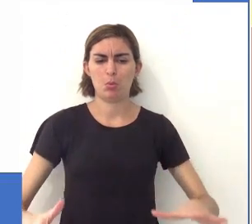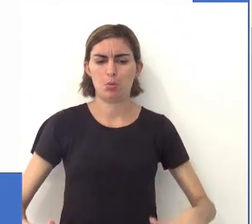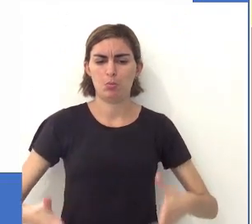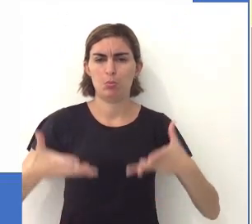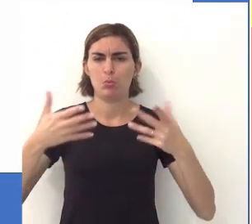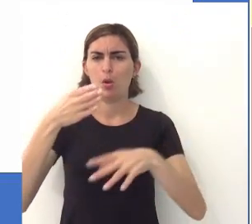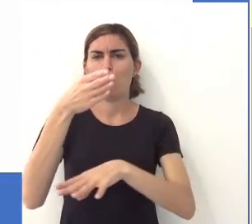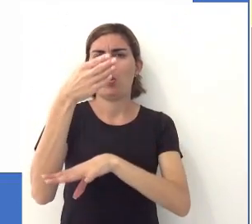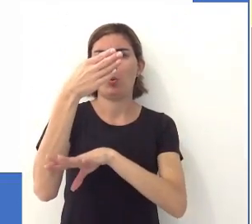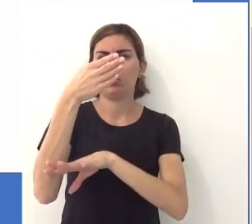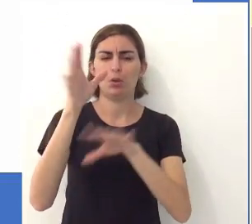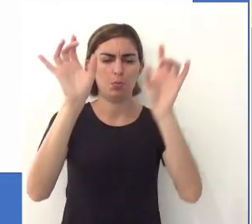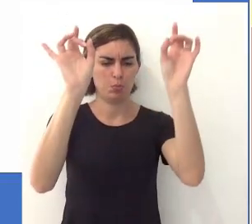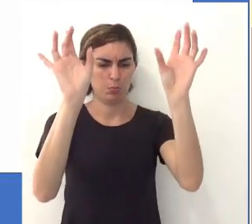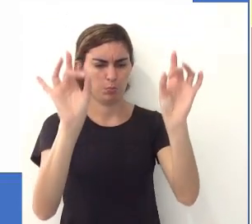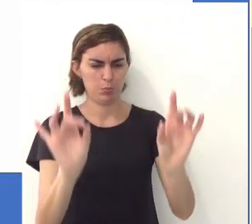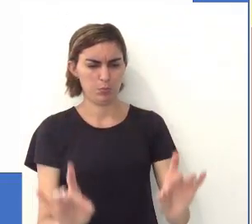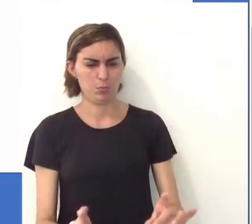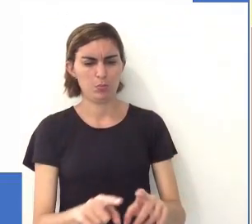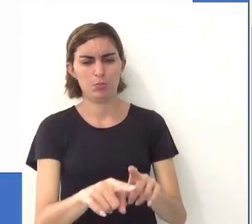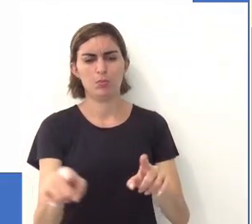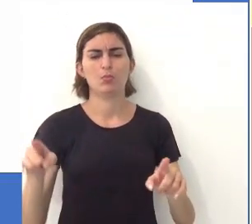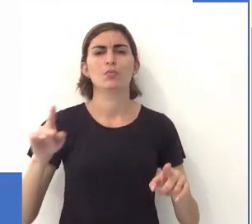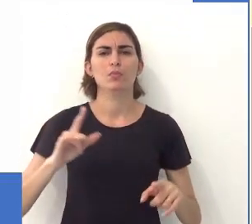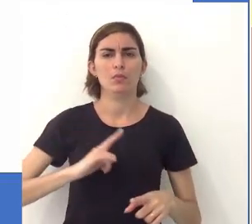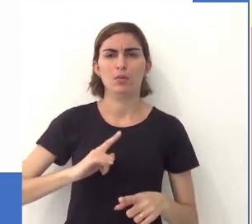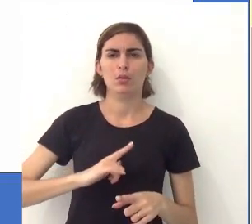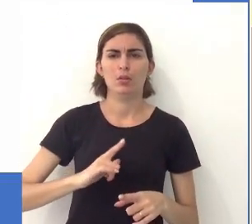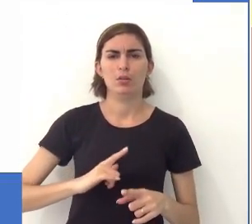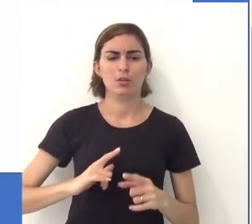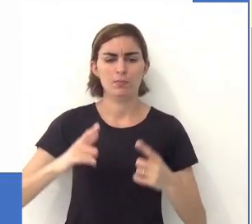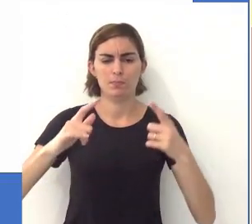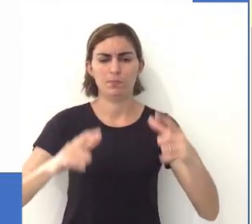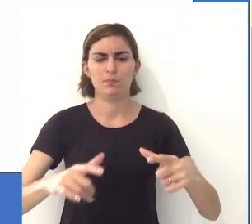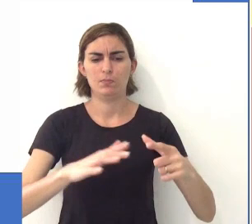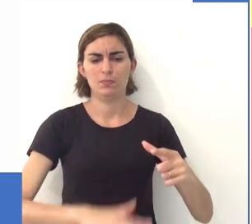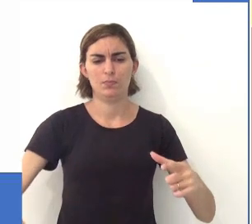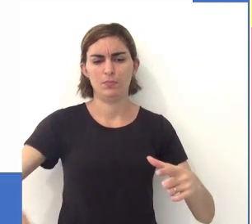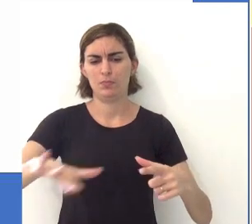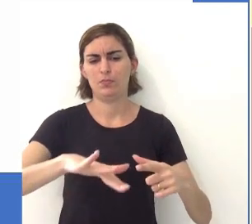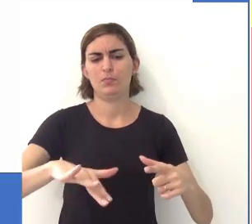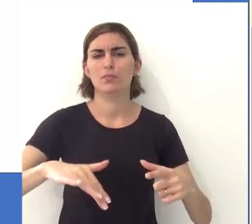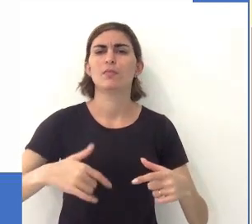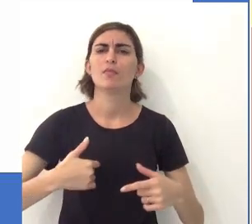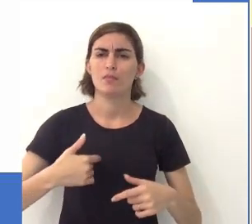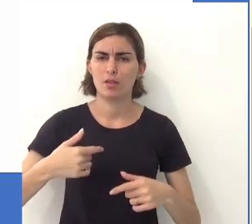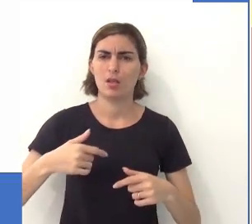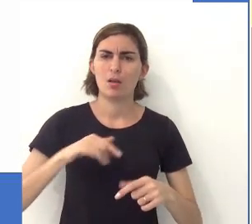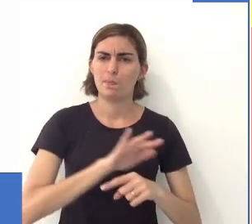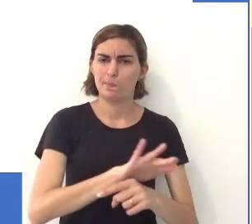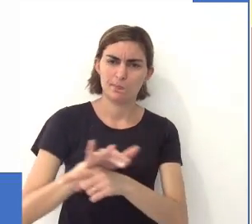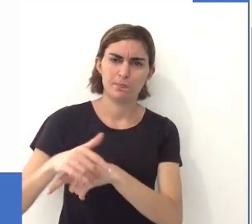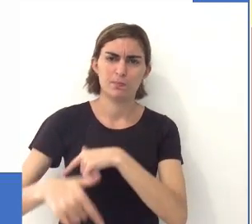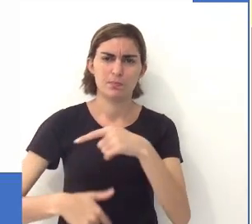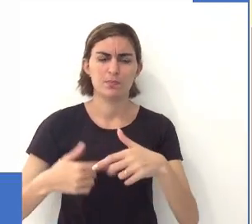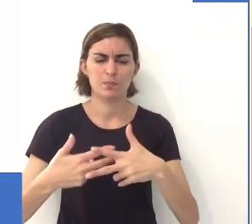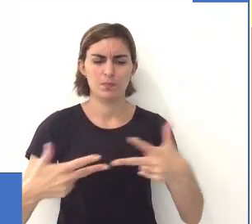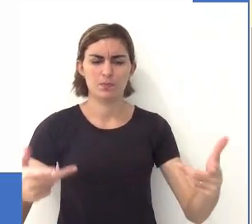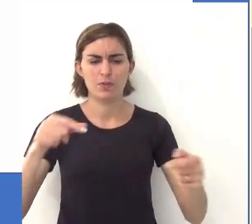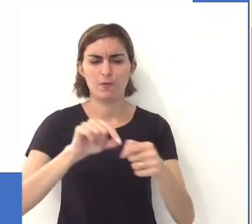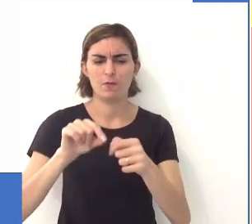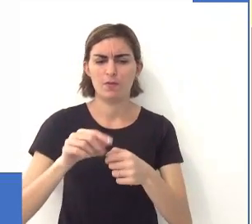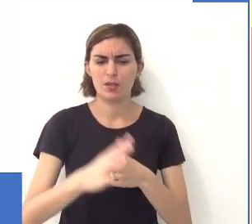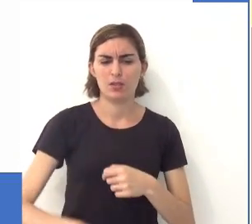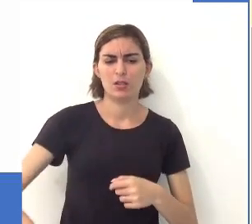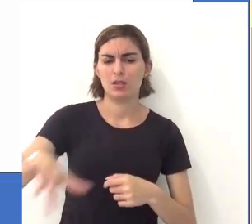né, ambientes aí de hotéis muito luxuosos, cheio de, cheio de, de ambientes, de serviços a serem prestados